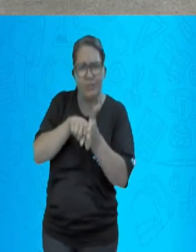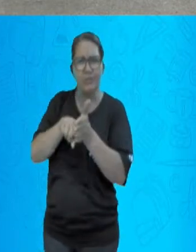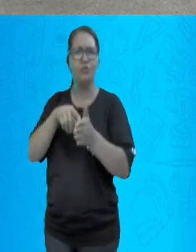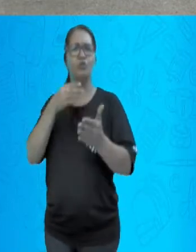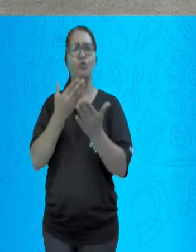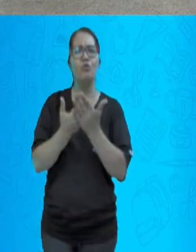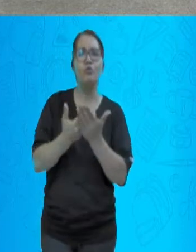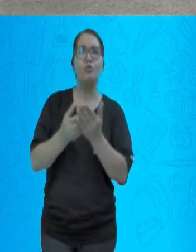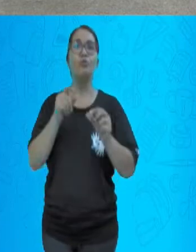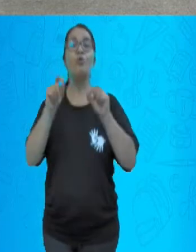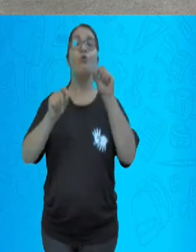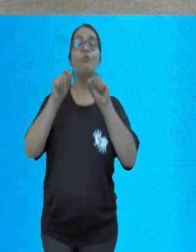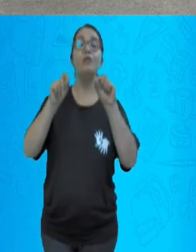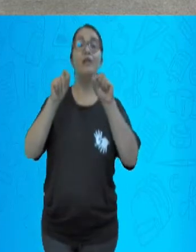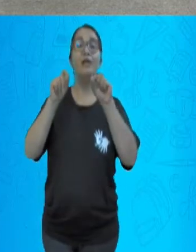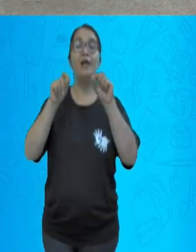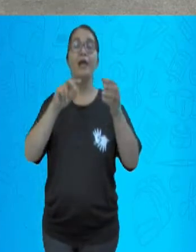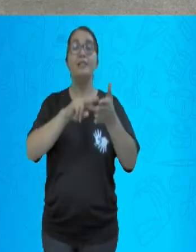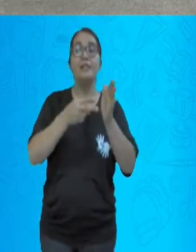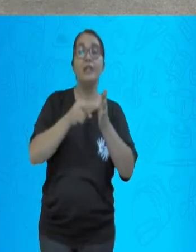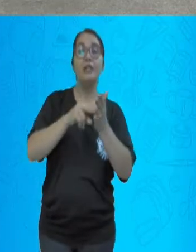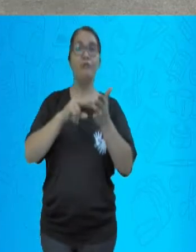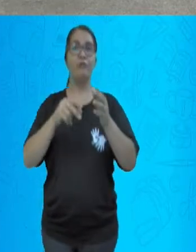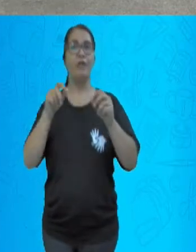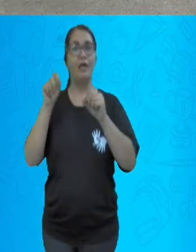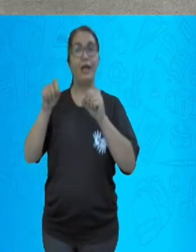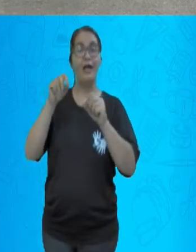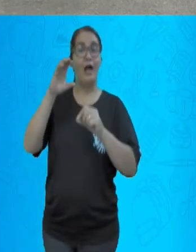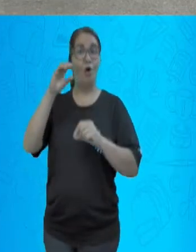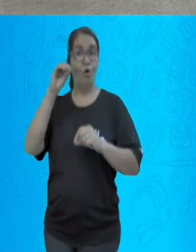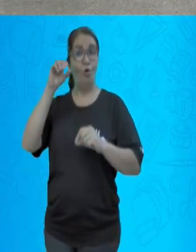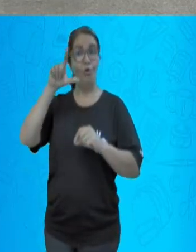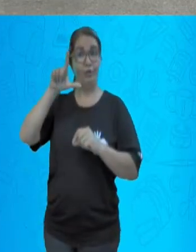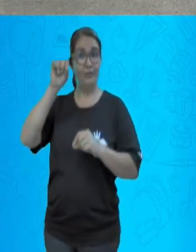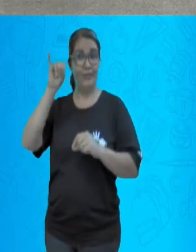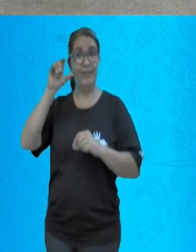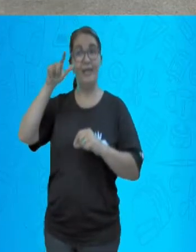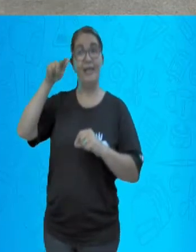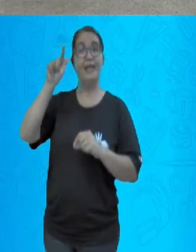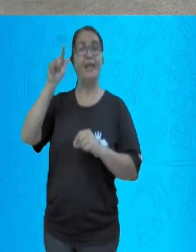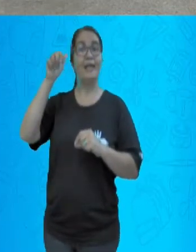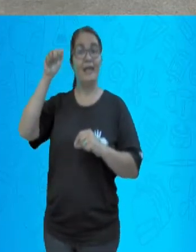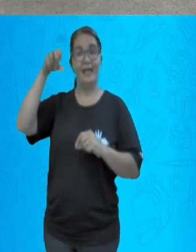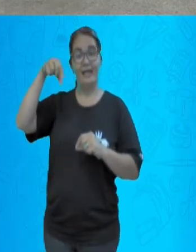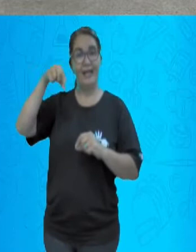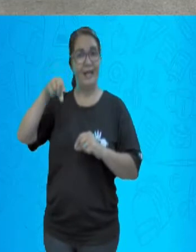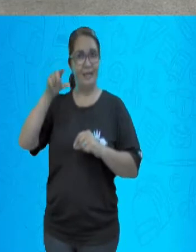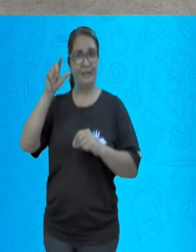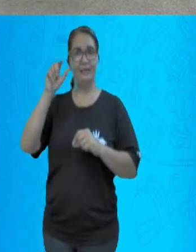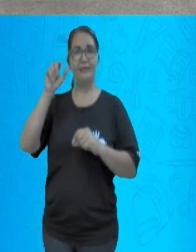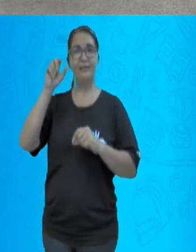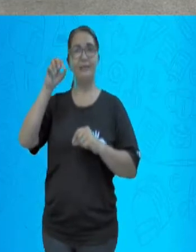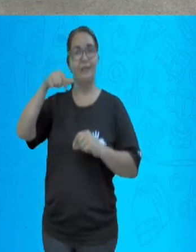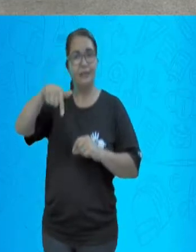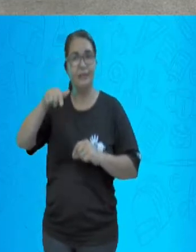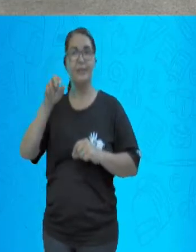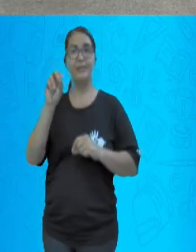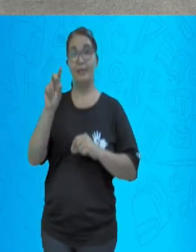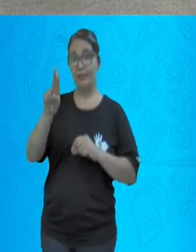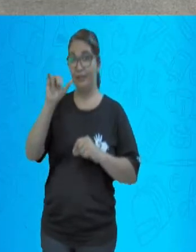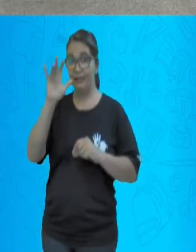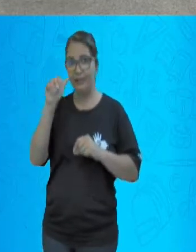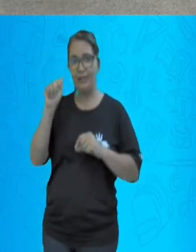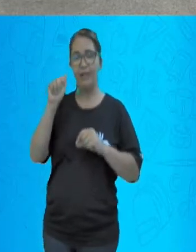corrupção aristocrática. Este termo aristocracia significa um regime político no qual uma